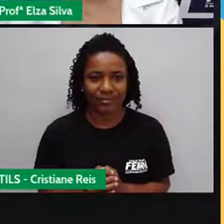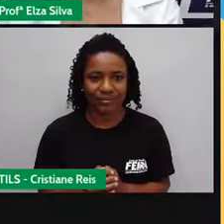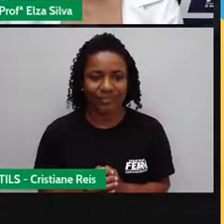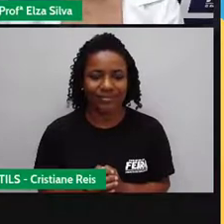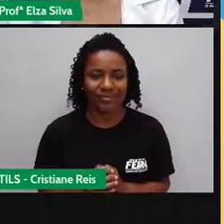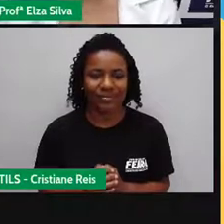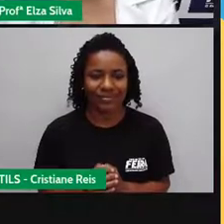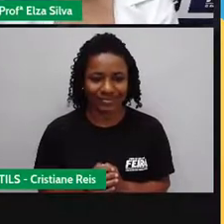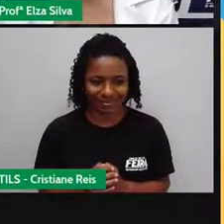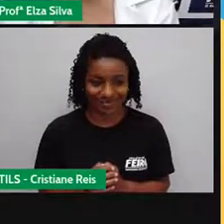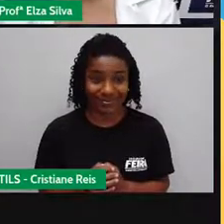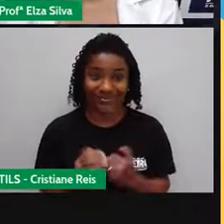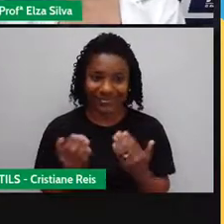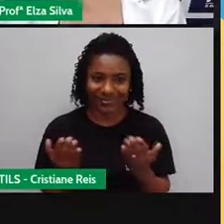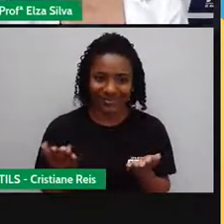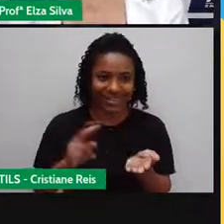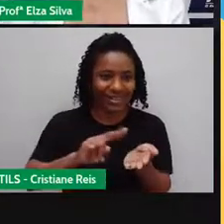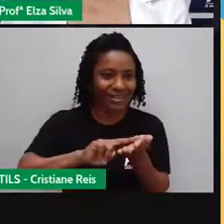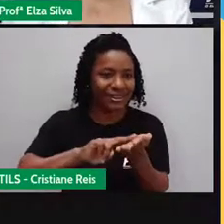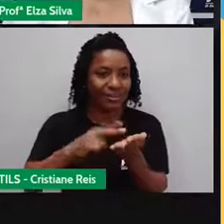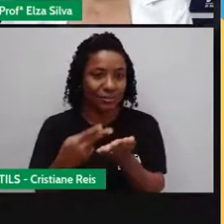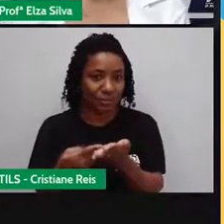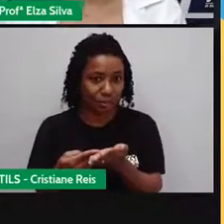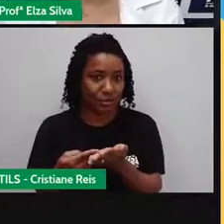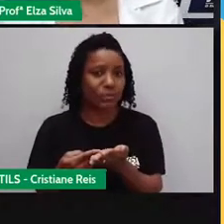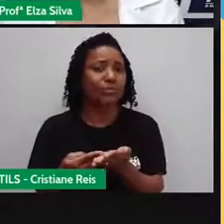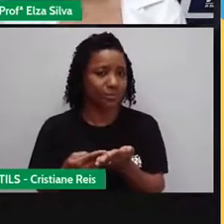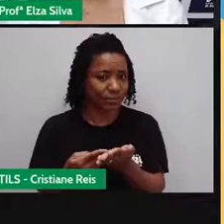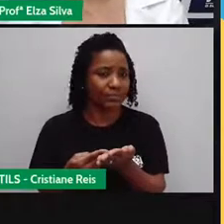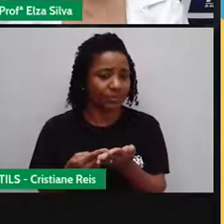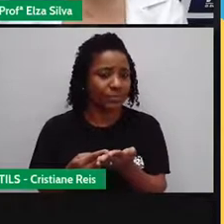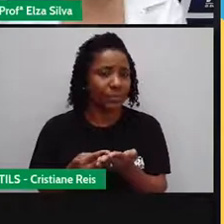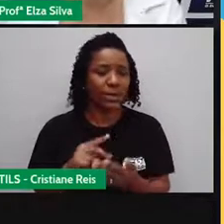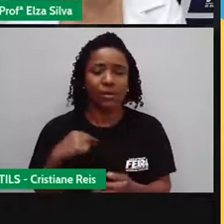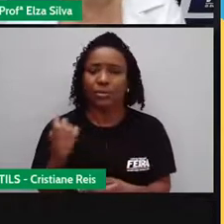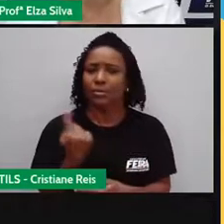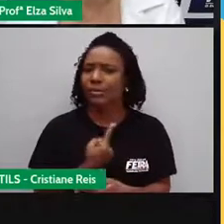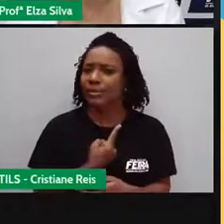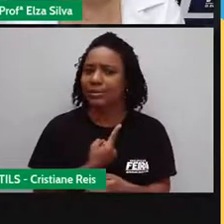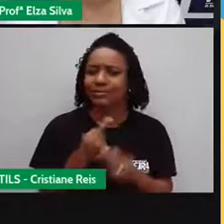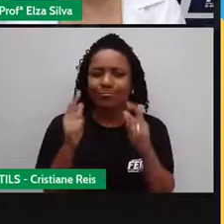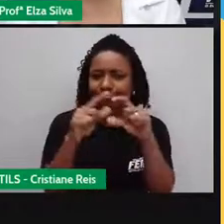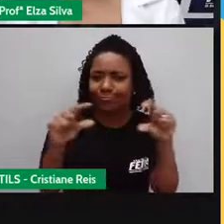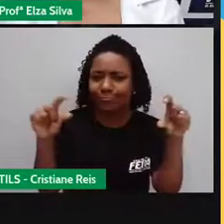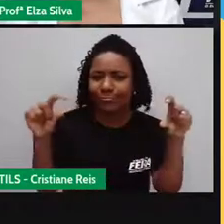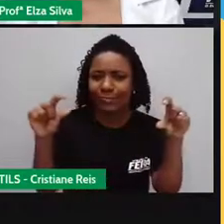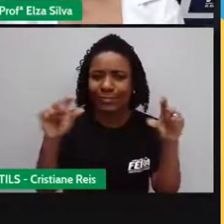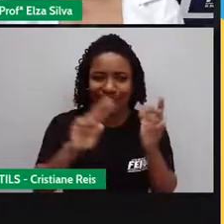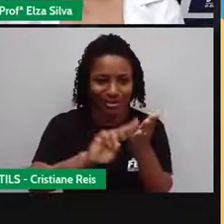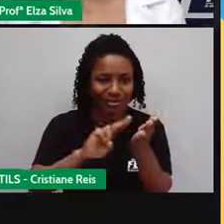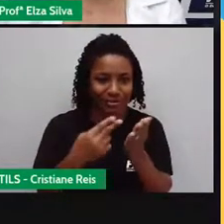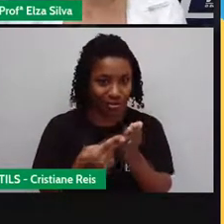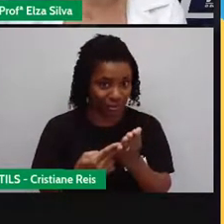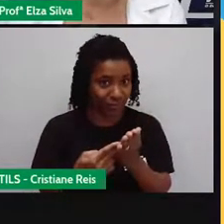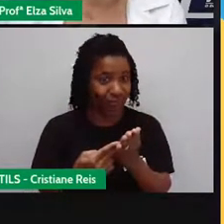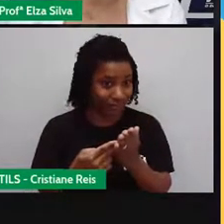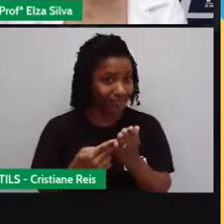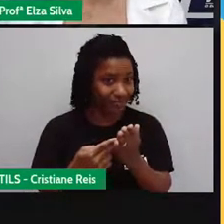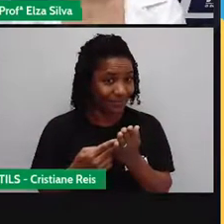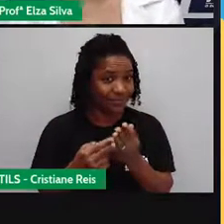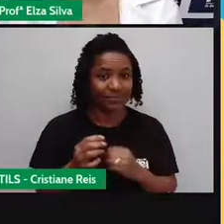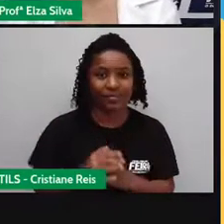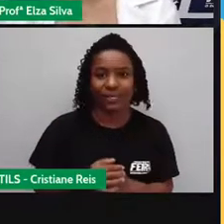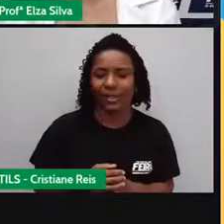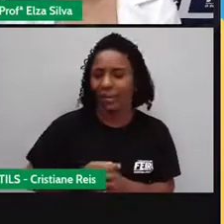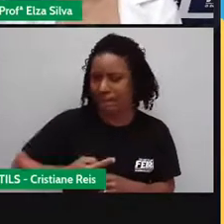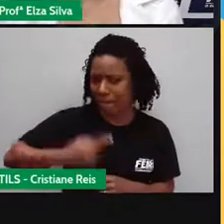Então, como podemos entender essas orações? A primeira Olimpíada na